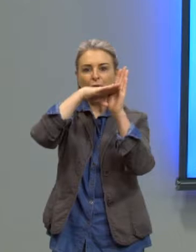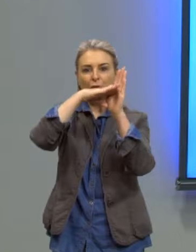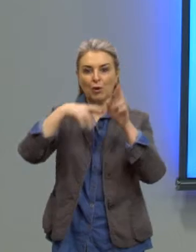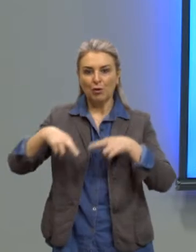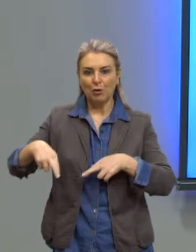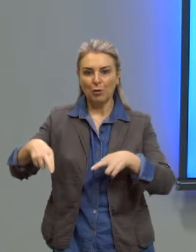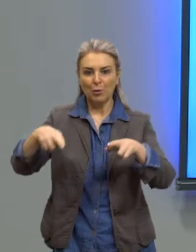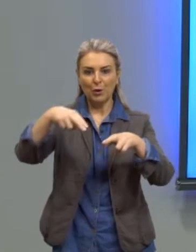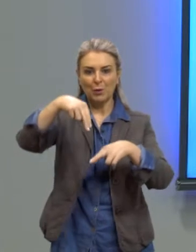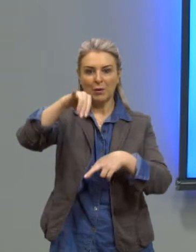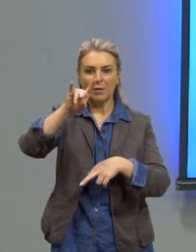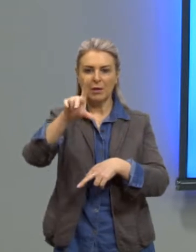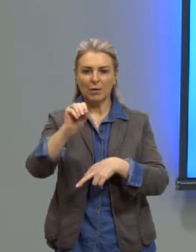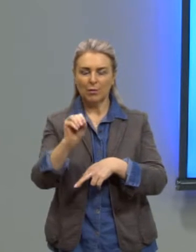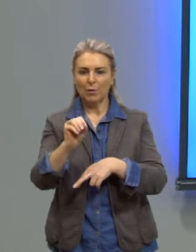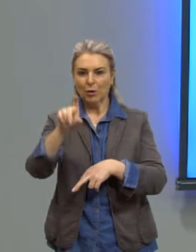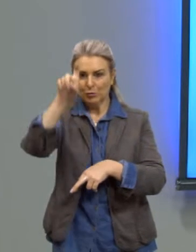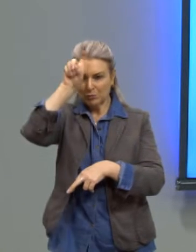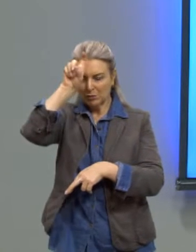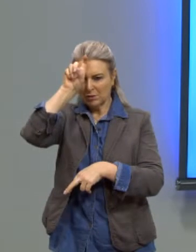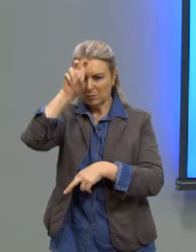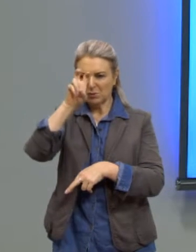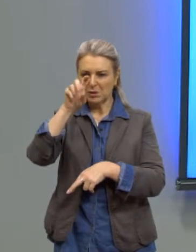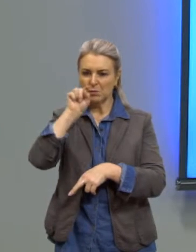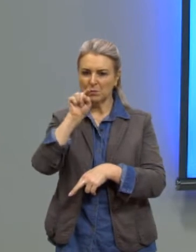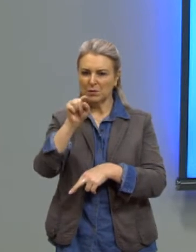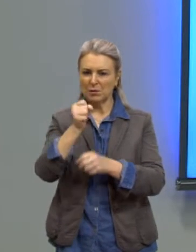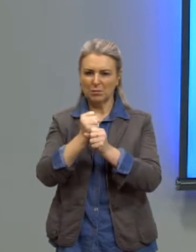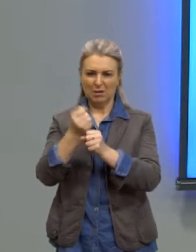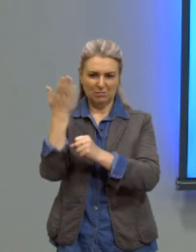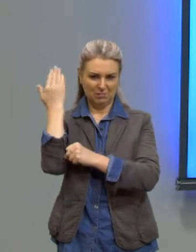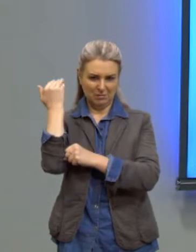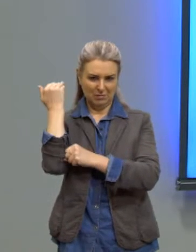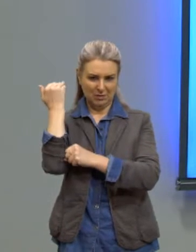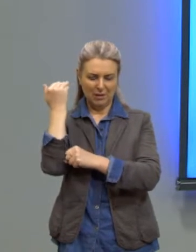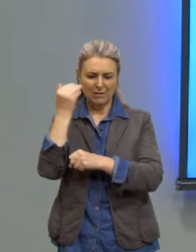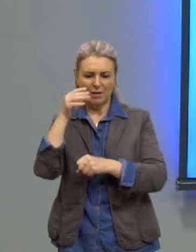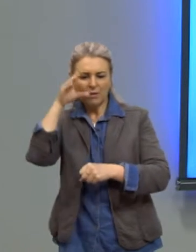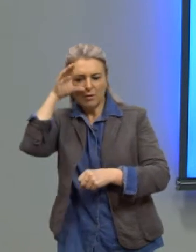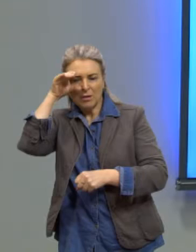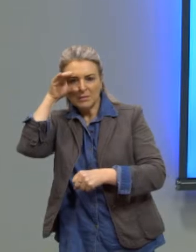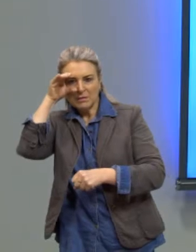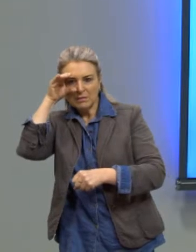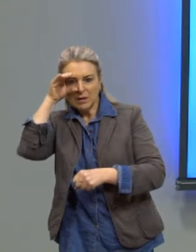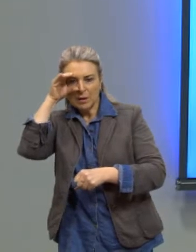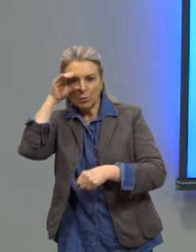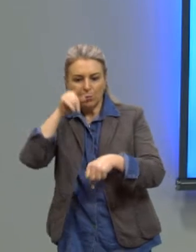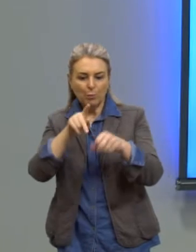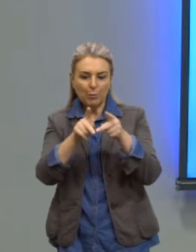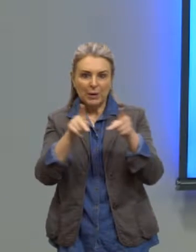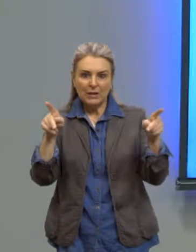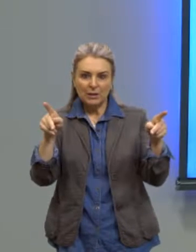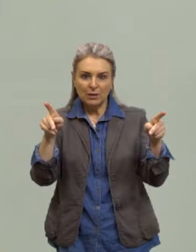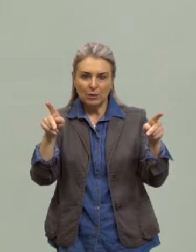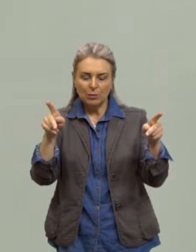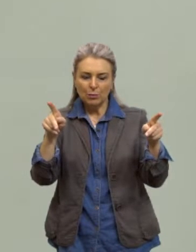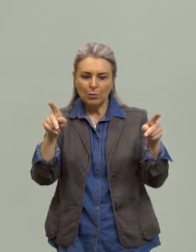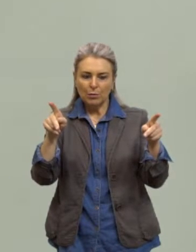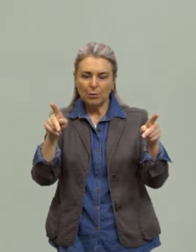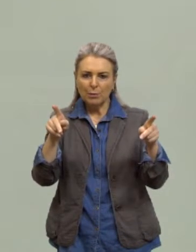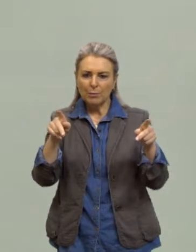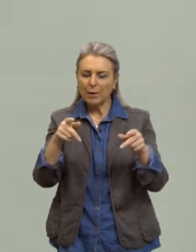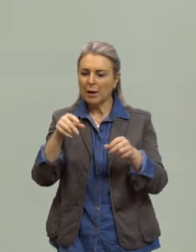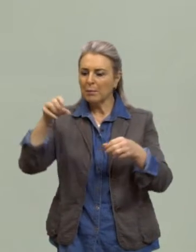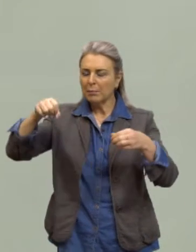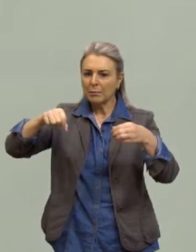egípcios, há 5 mil anos atrás, eles observavam qual era o período que ocorria essas enchentes para poder implantar na época